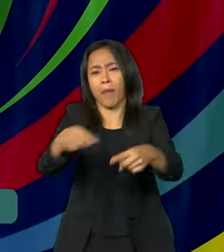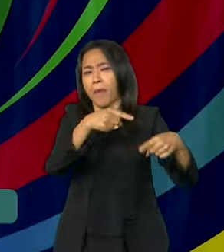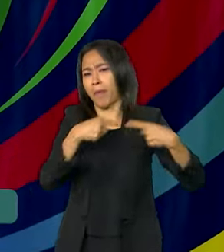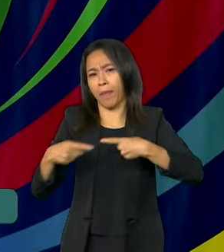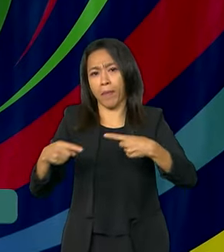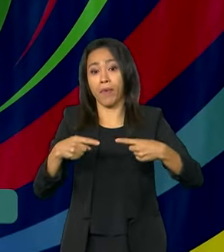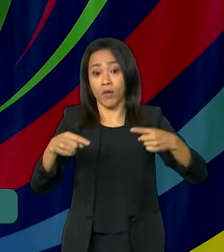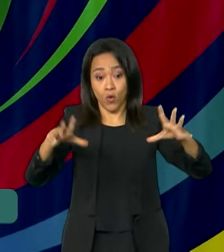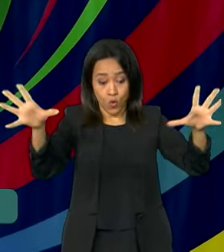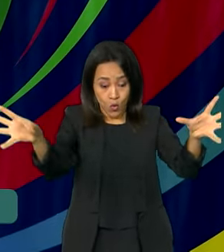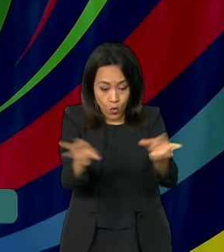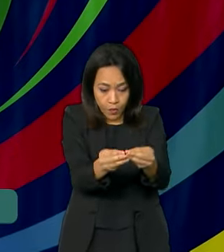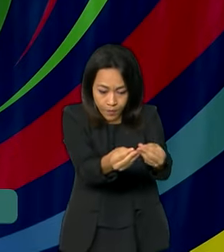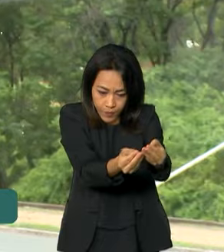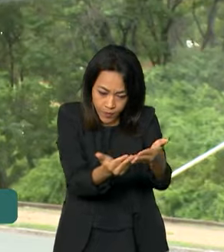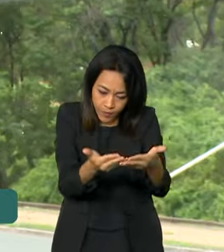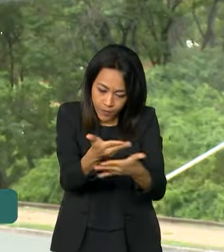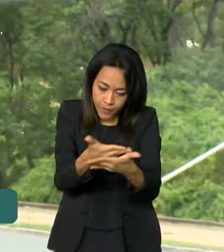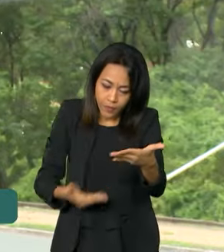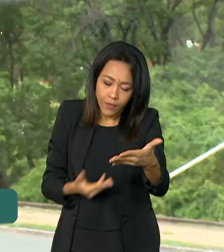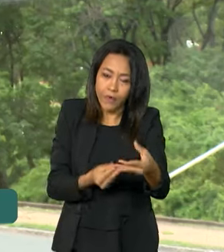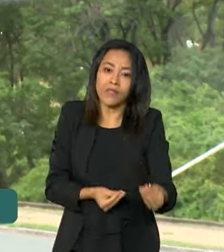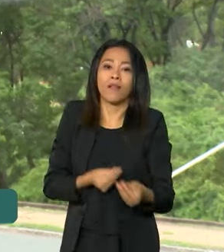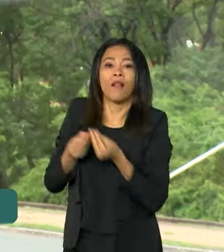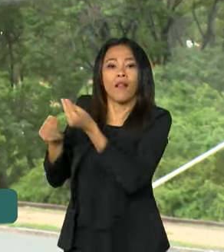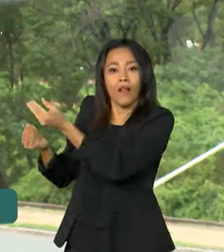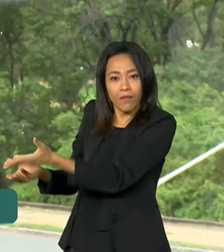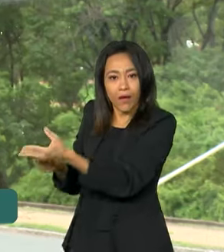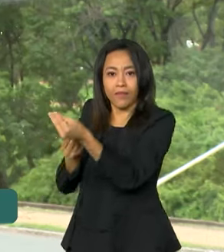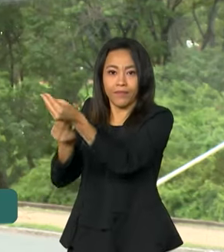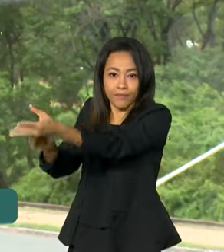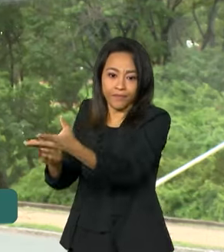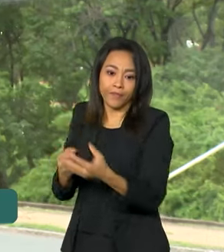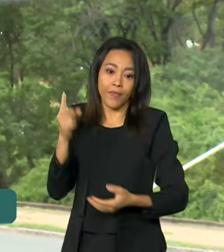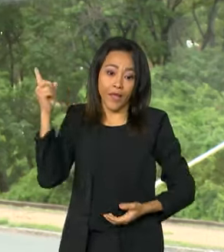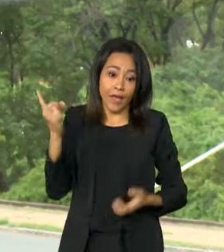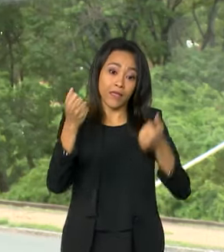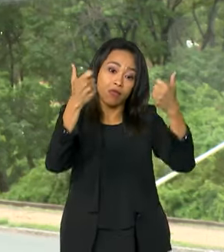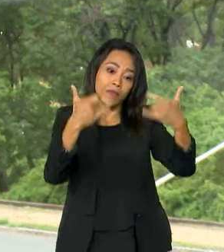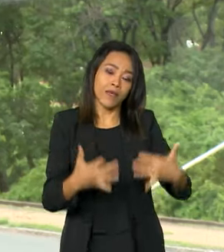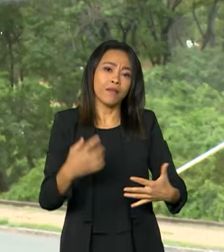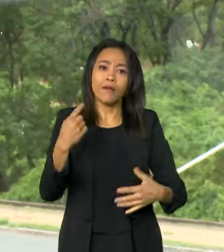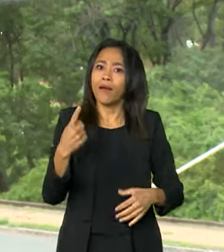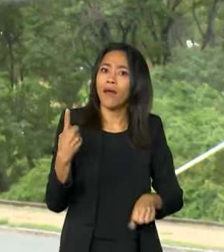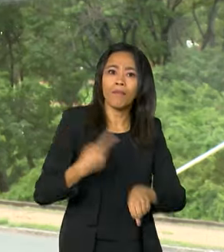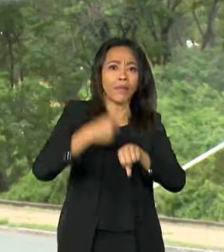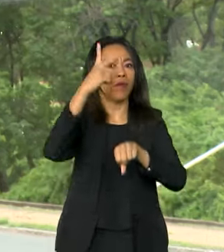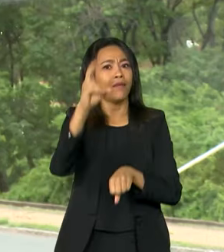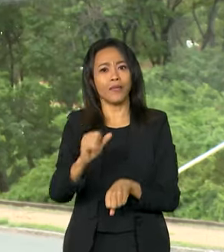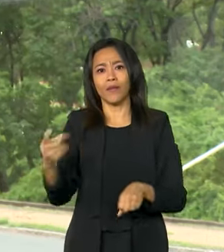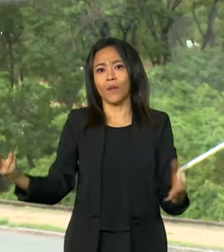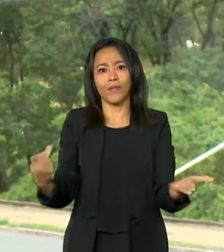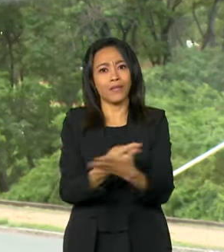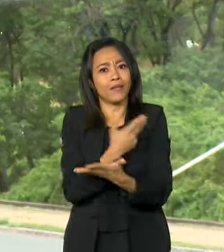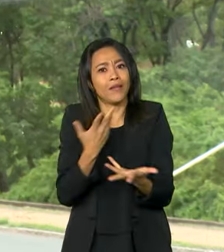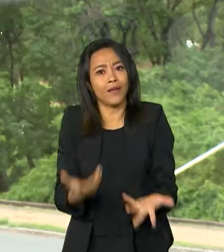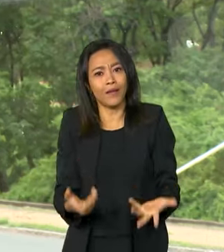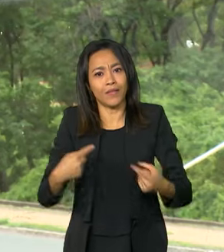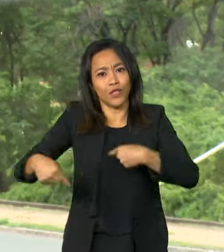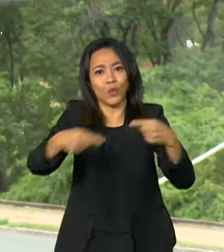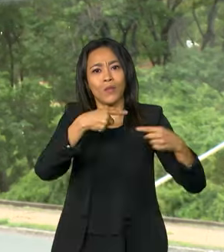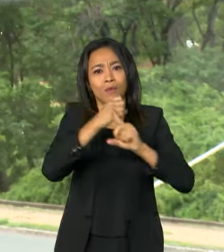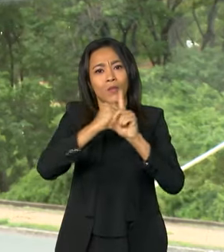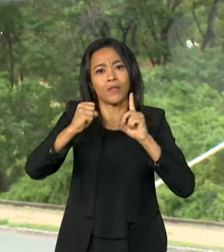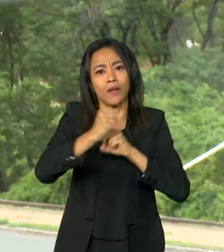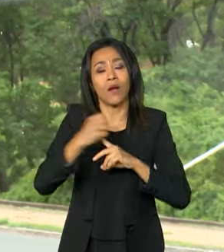será levado para os chefes de Estado. Essa culpa social é inédita. O que nós estamos fazendo é algo inédito. O presidente